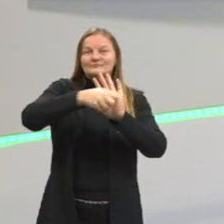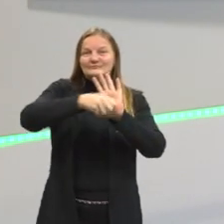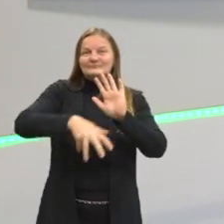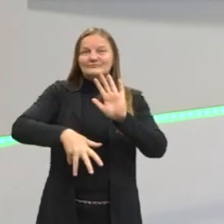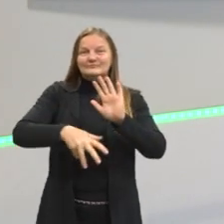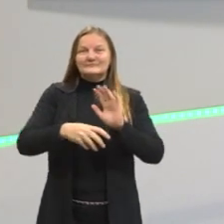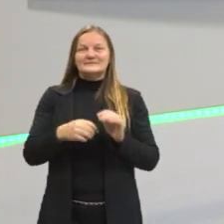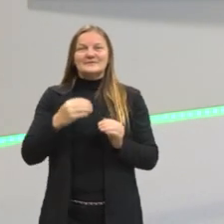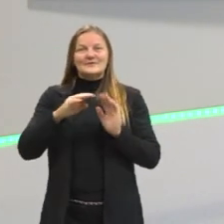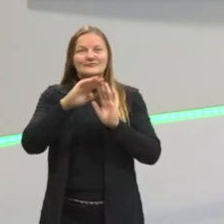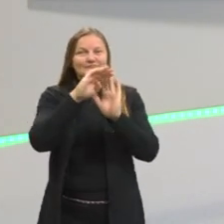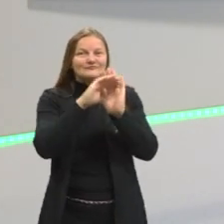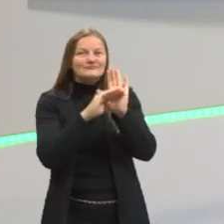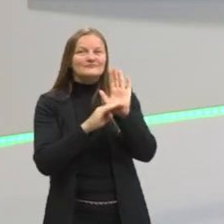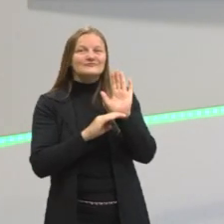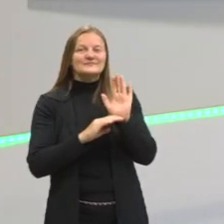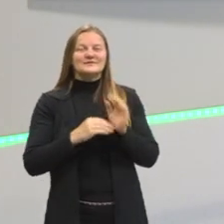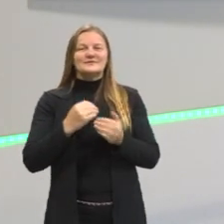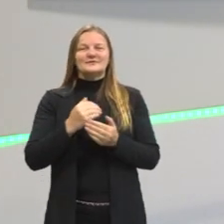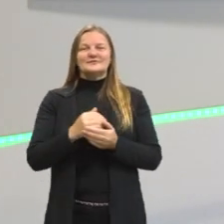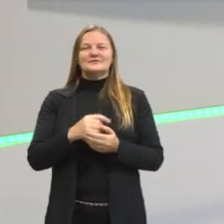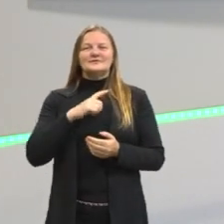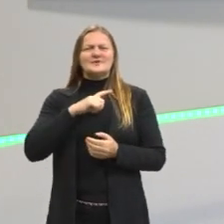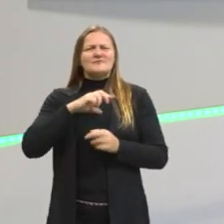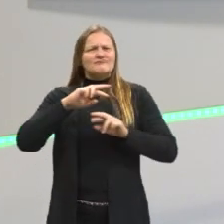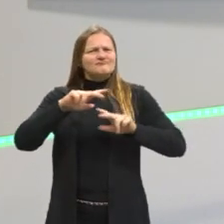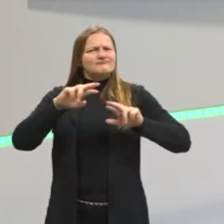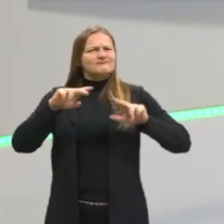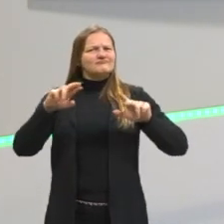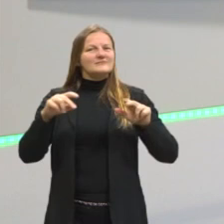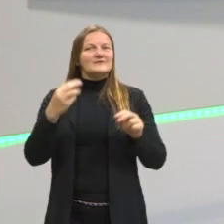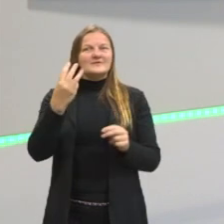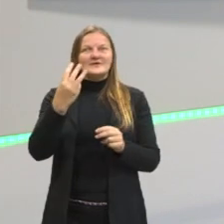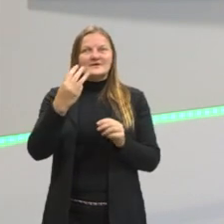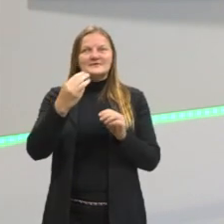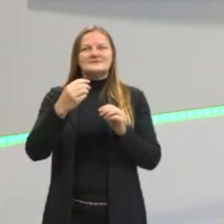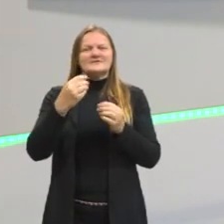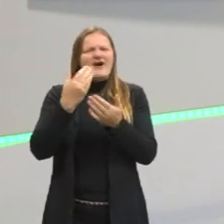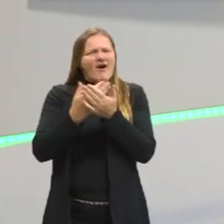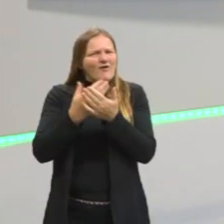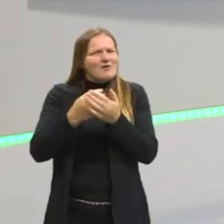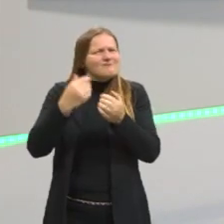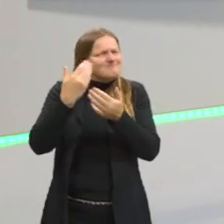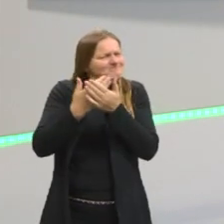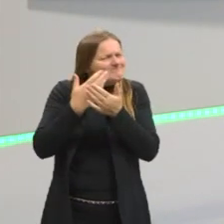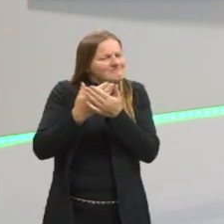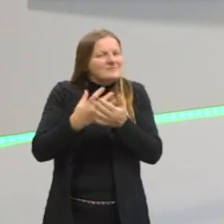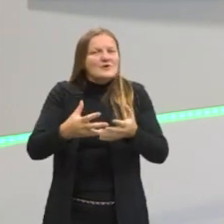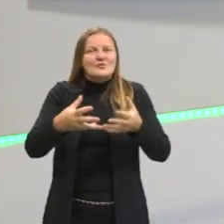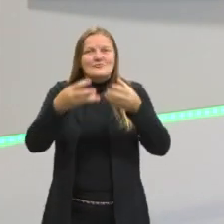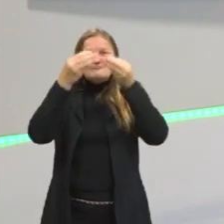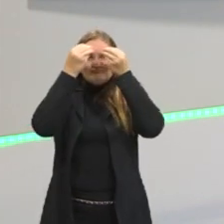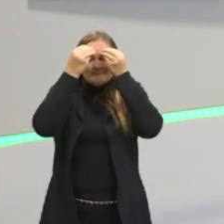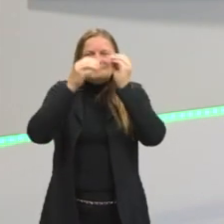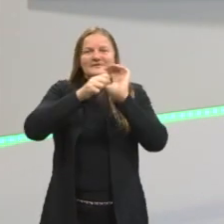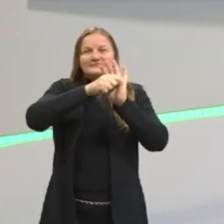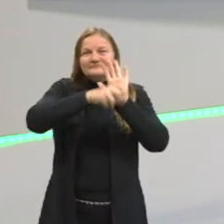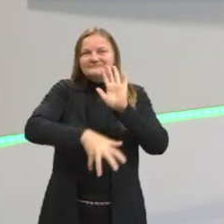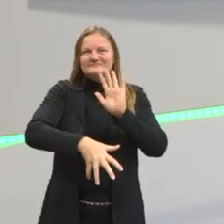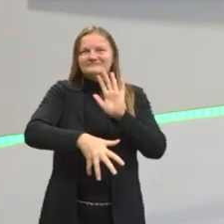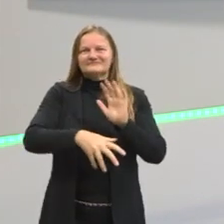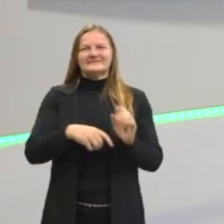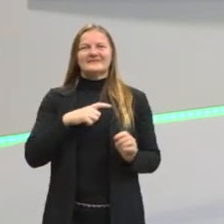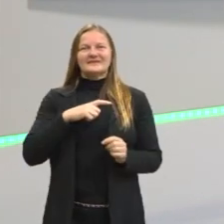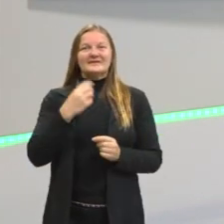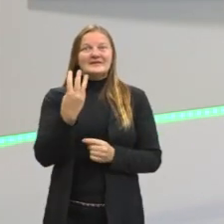nossa sequência, a nossa série de três aulas sobre figuras de linguagem. Parece muita coisa fazer